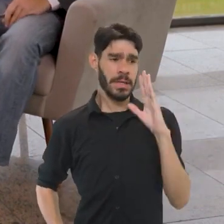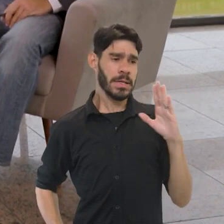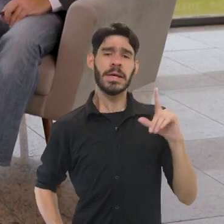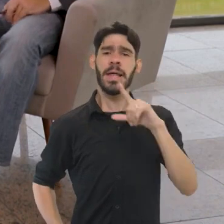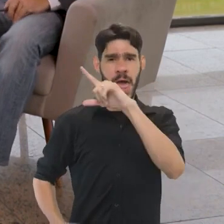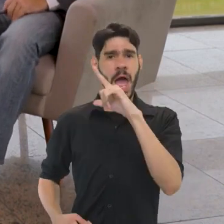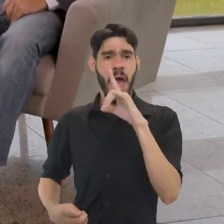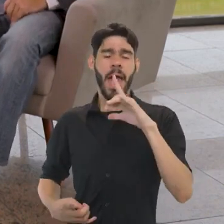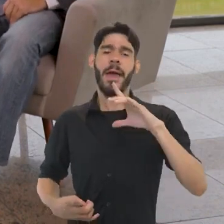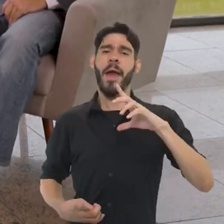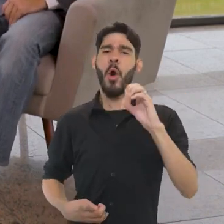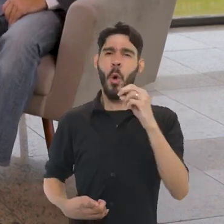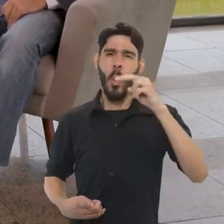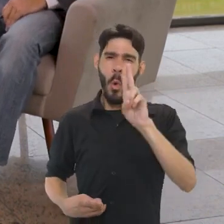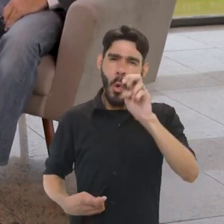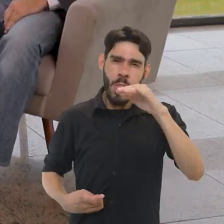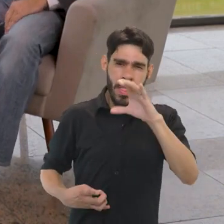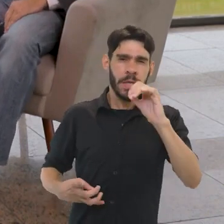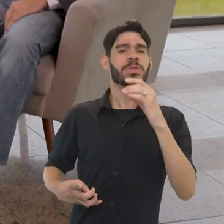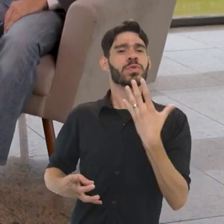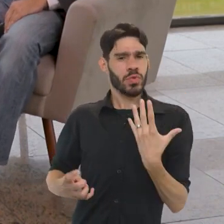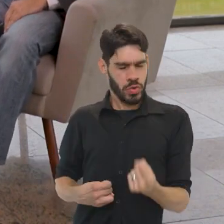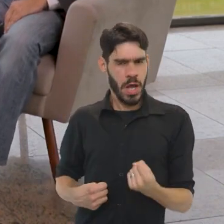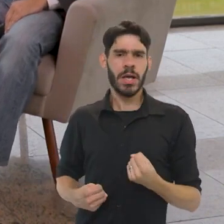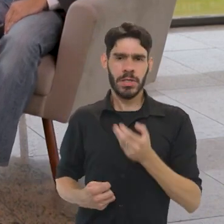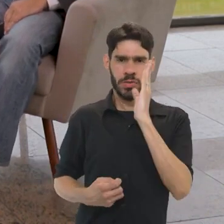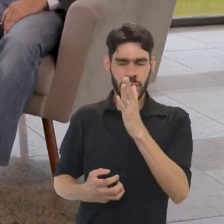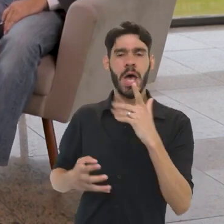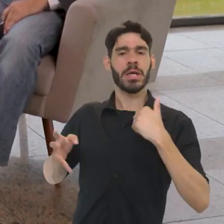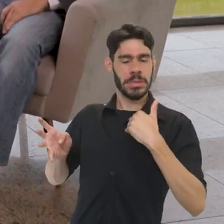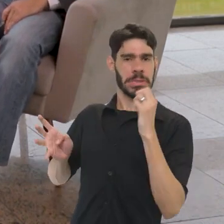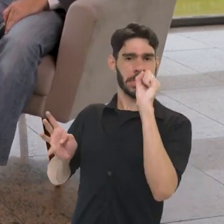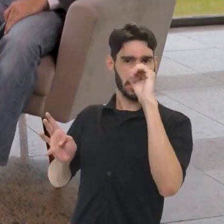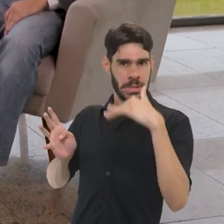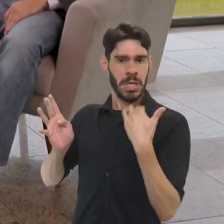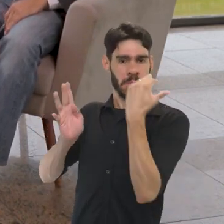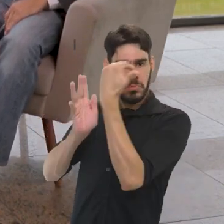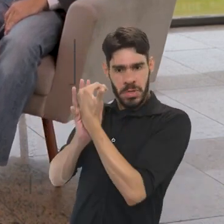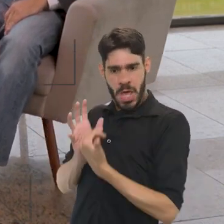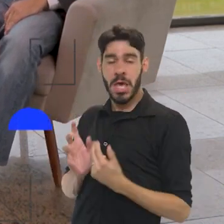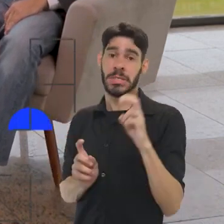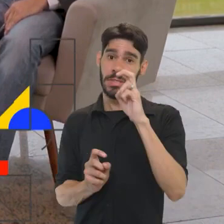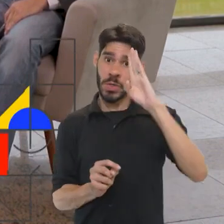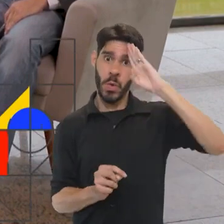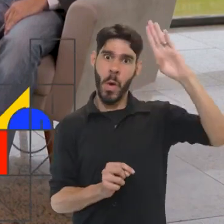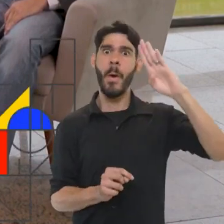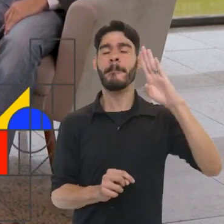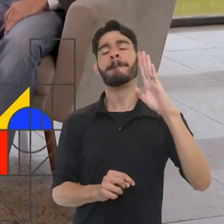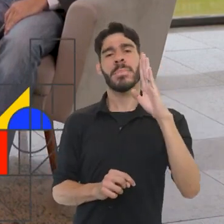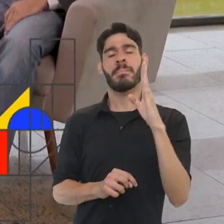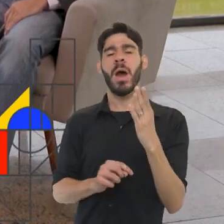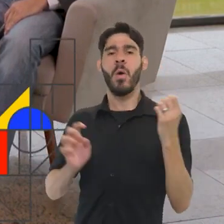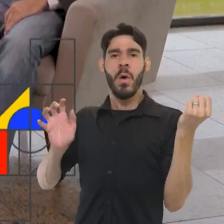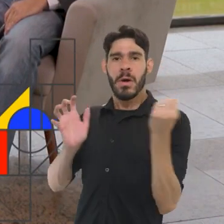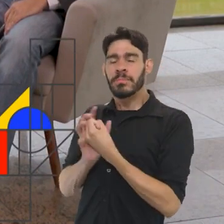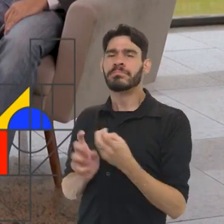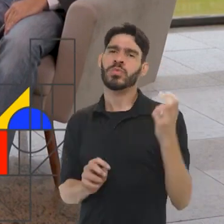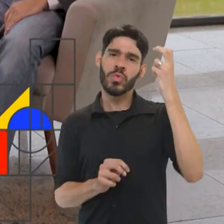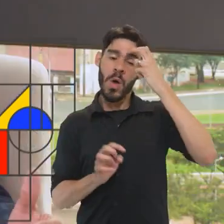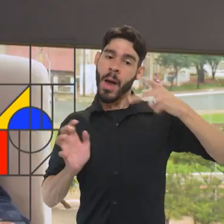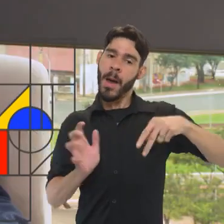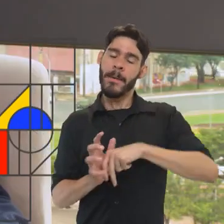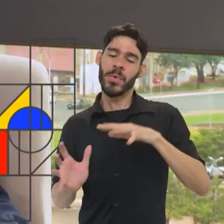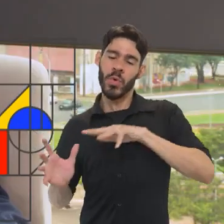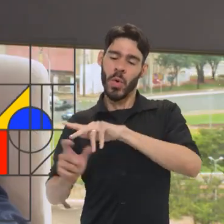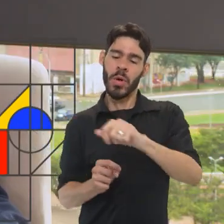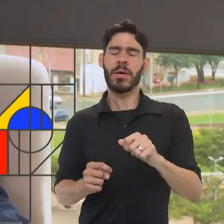inclusive, o de Nazaré é reconhecido pela própria Unesco, né? Exatamente. patrimônio mundial. Ele está na lista dos nossos cinco bens imateriais reconhecidos como patrimônio da